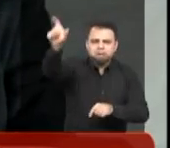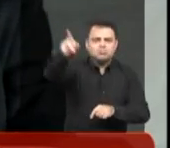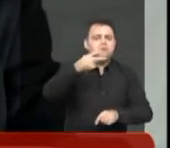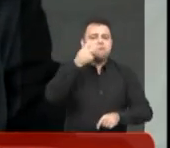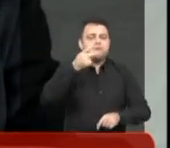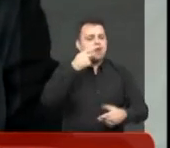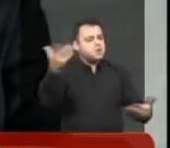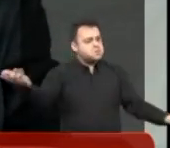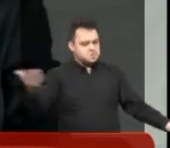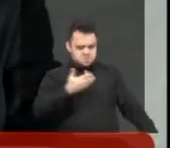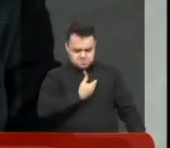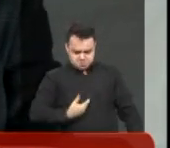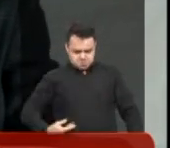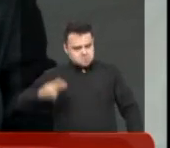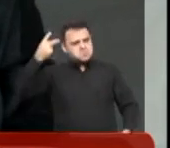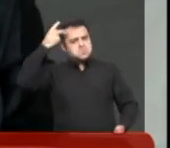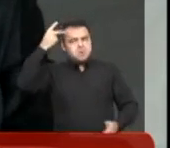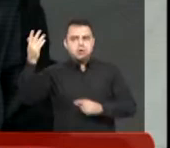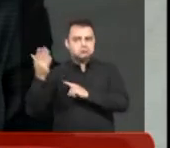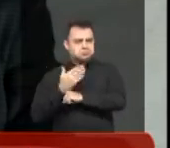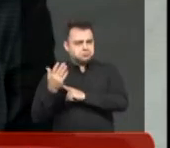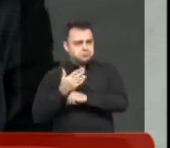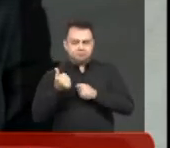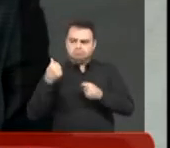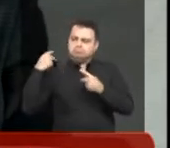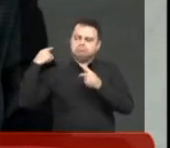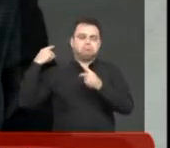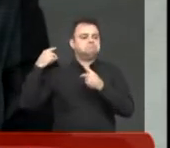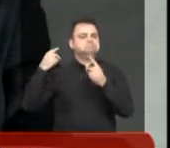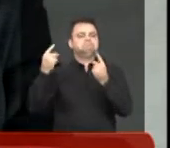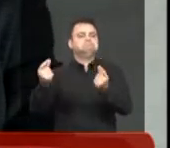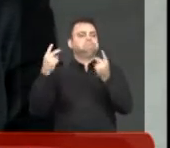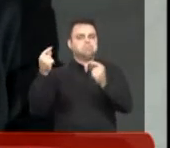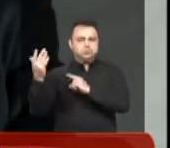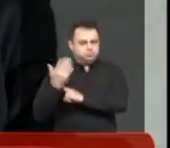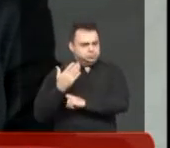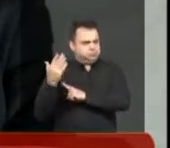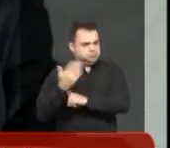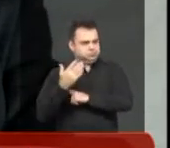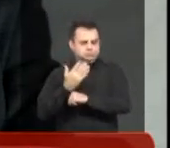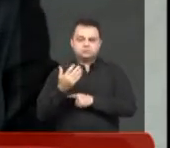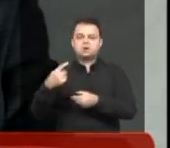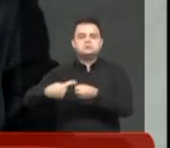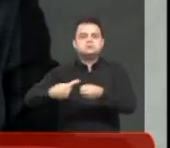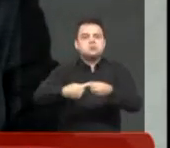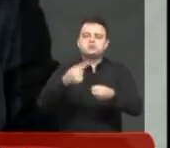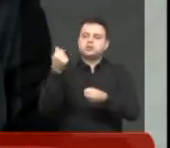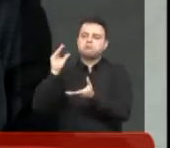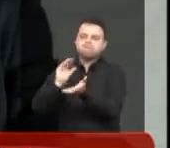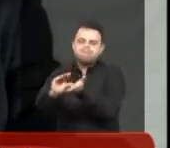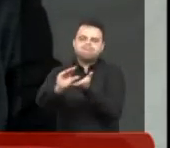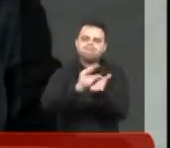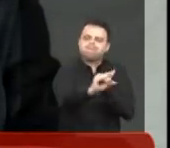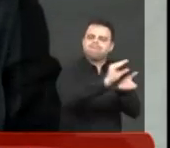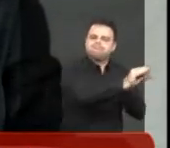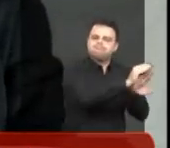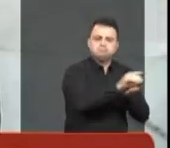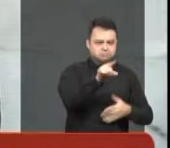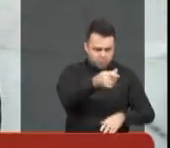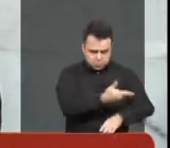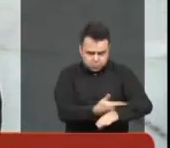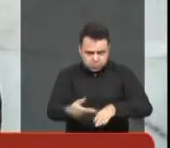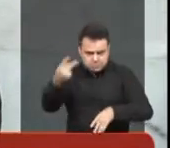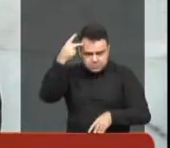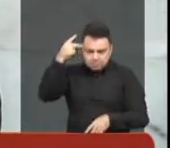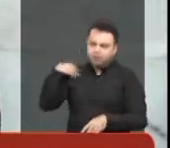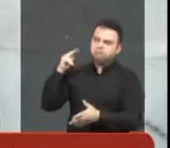tempos que o Estado de São Paulo não tinha um governo como o atual, em termos de ajuda, auxílio aos municípios. Inclusive, com frequência, o senhor